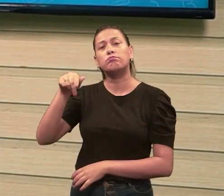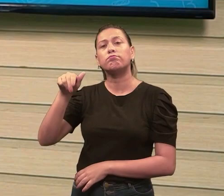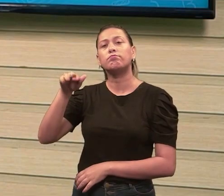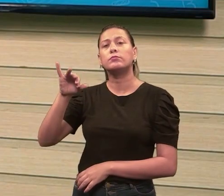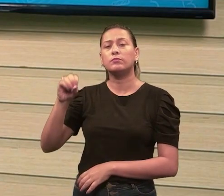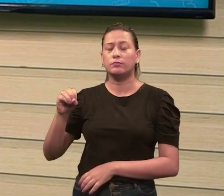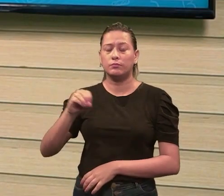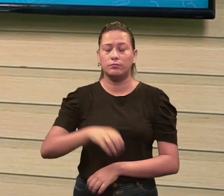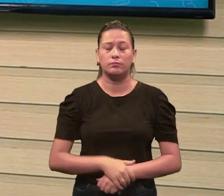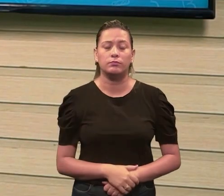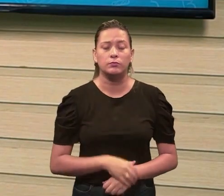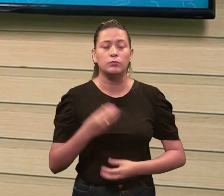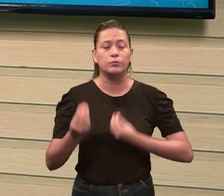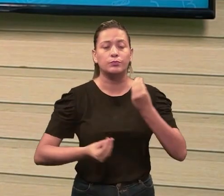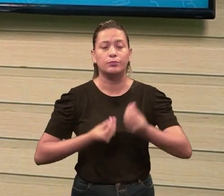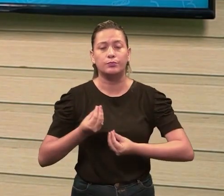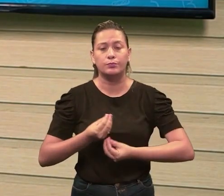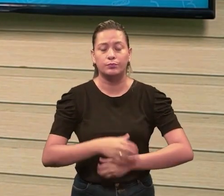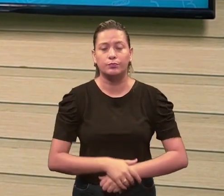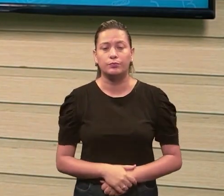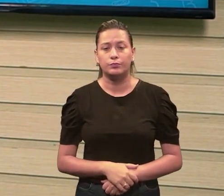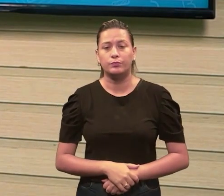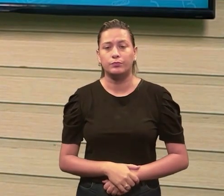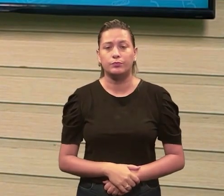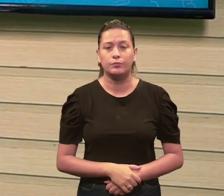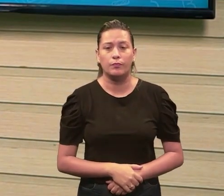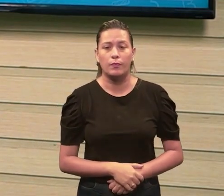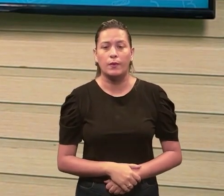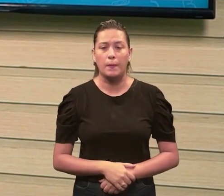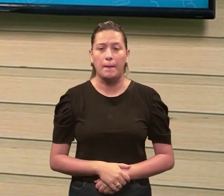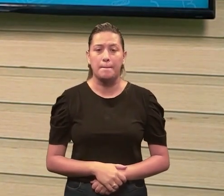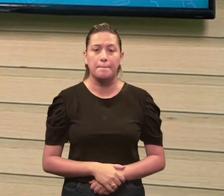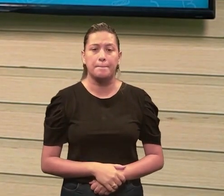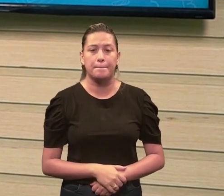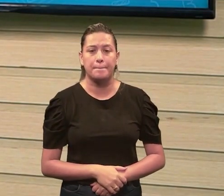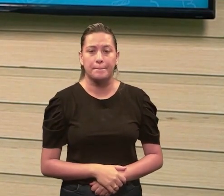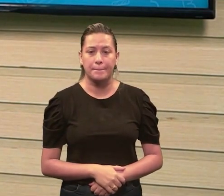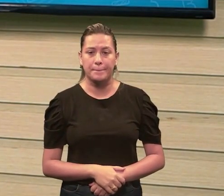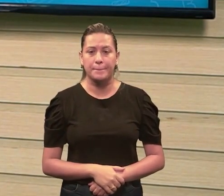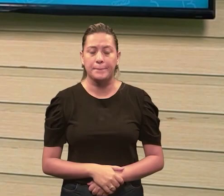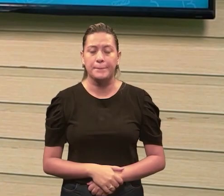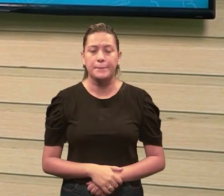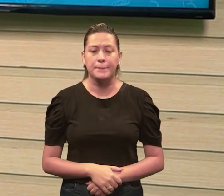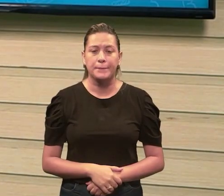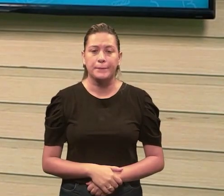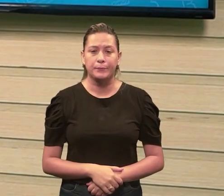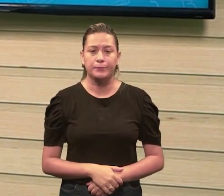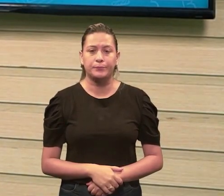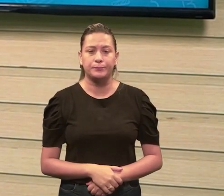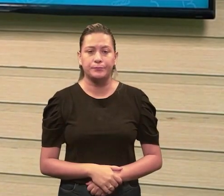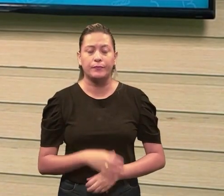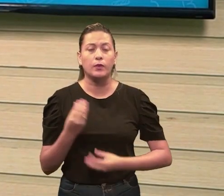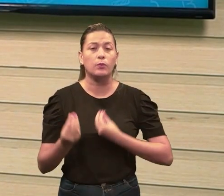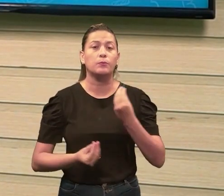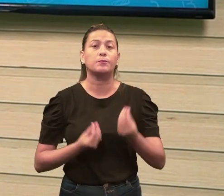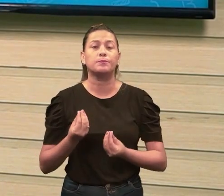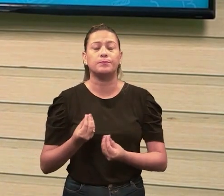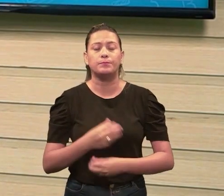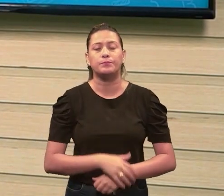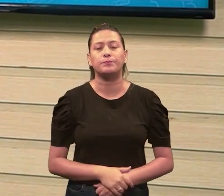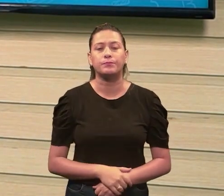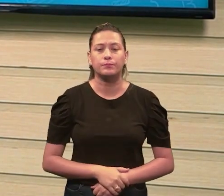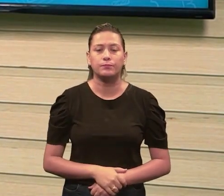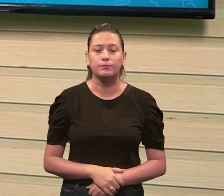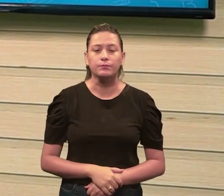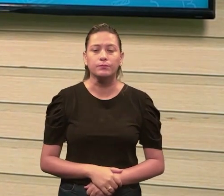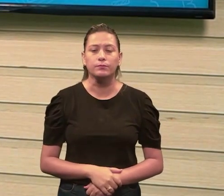12 decimal, né? O 1 e o 2 é decimal. Agora, eu quero encontrar isso aqui no sistema binário. Como é que eu faço?